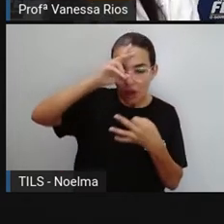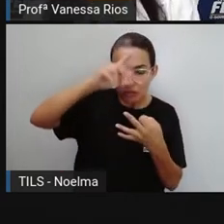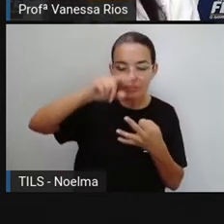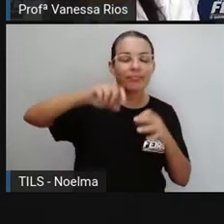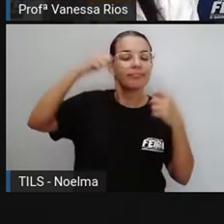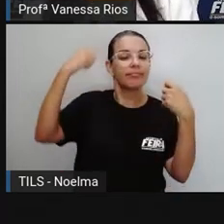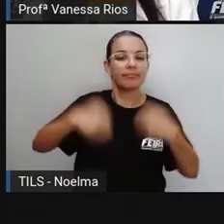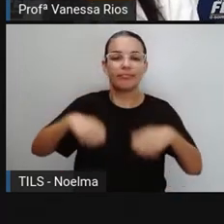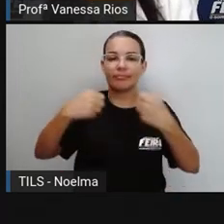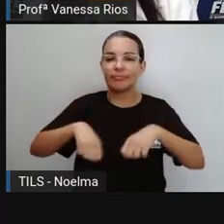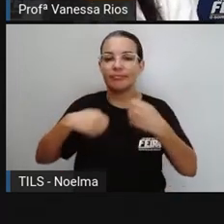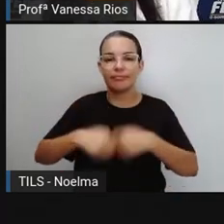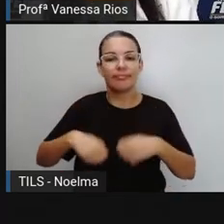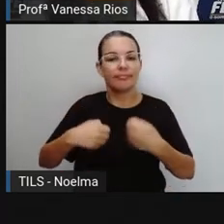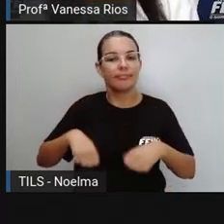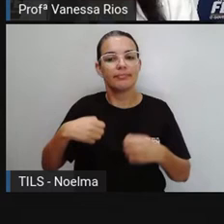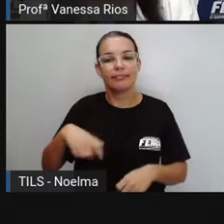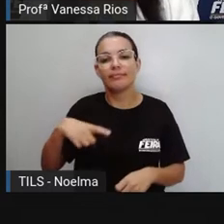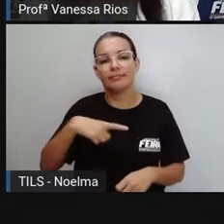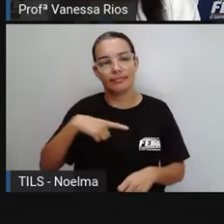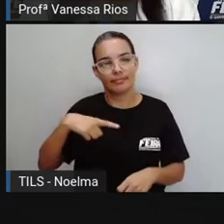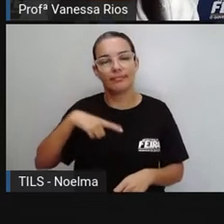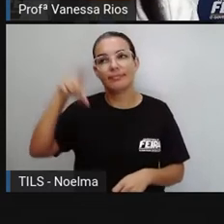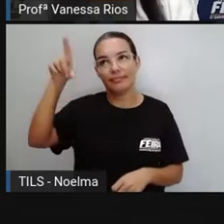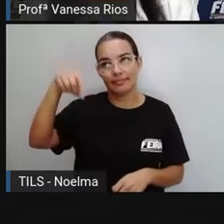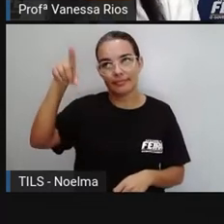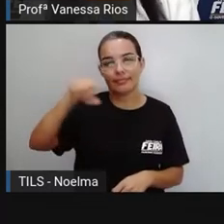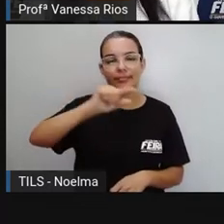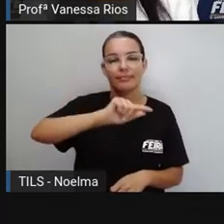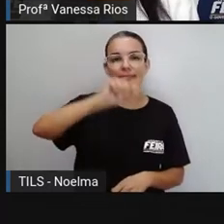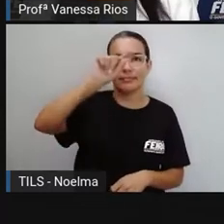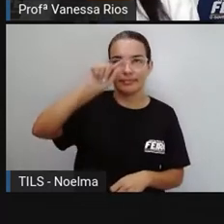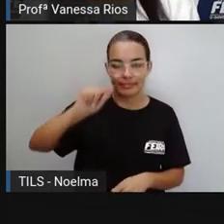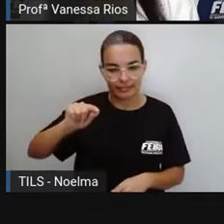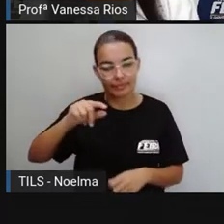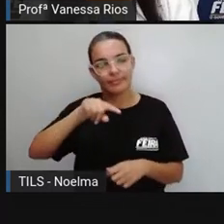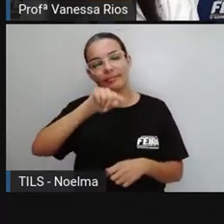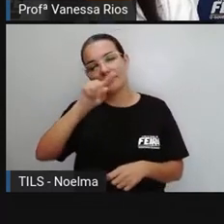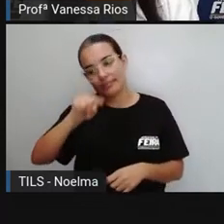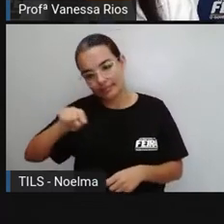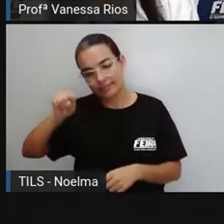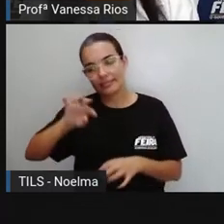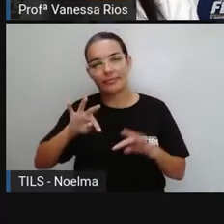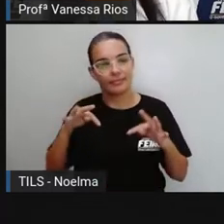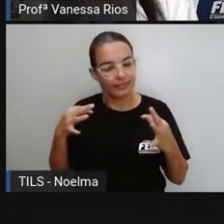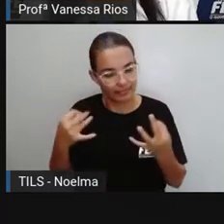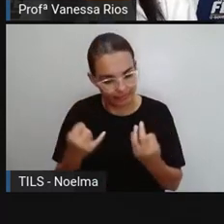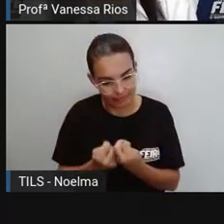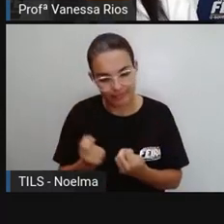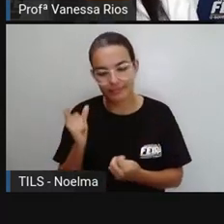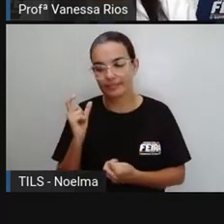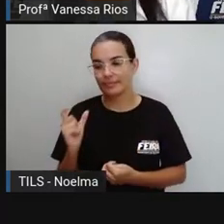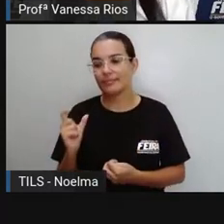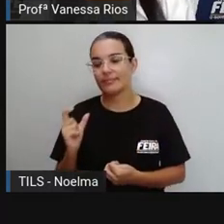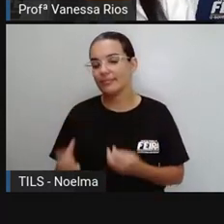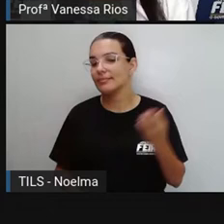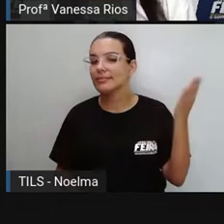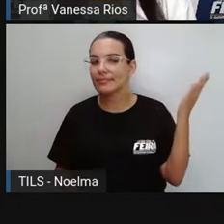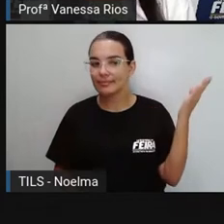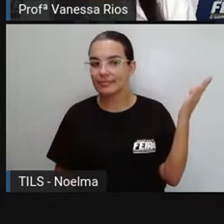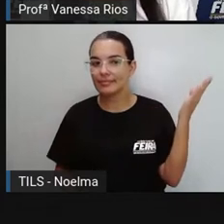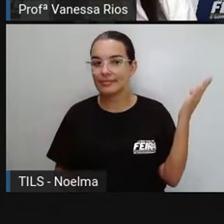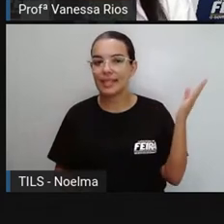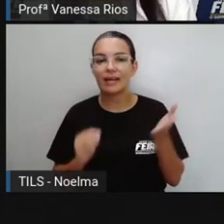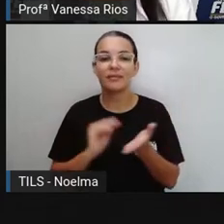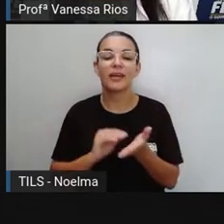a gente precisa observar que o acento vai aparecer em todas as palavras. Então, tá faltando alguma coisa aí nessa palavra